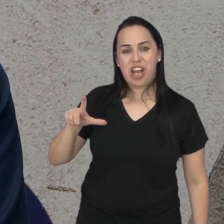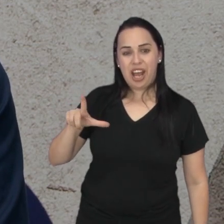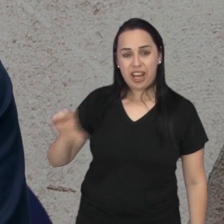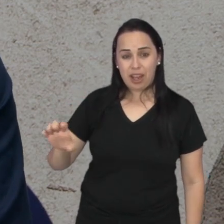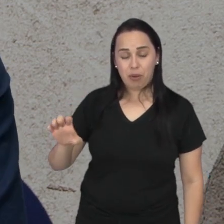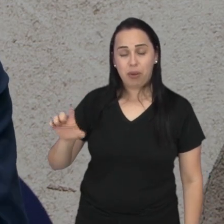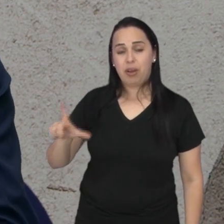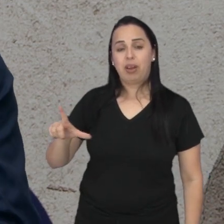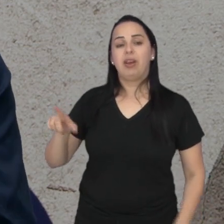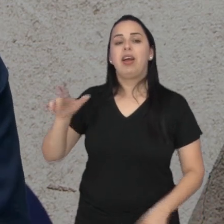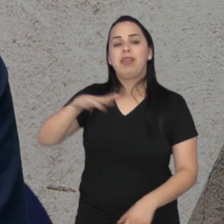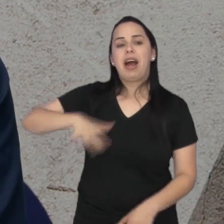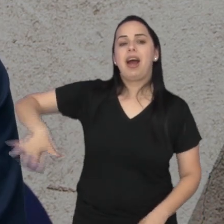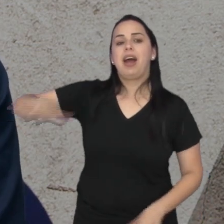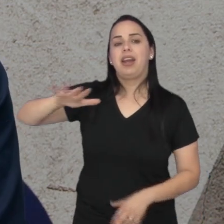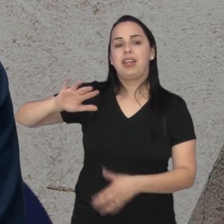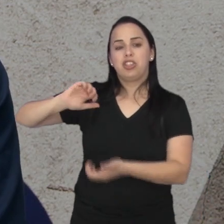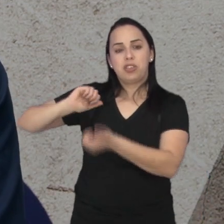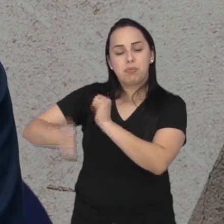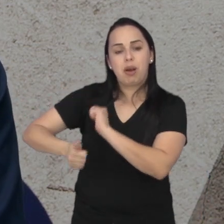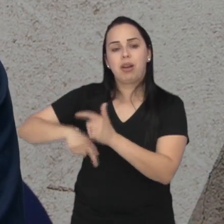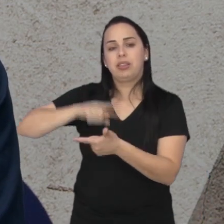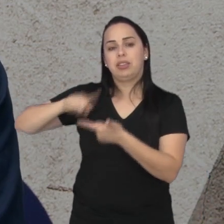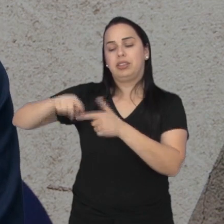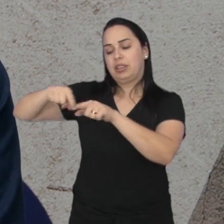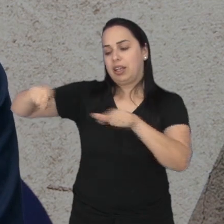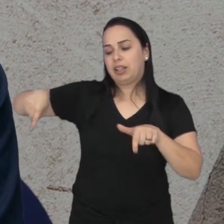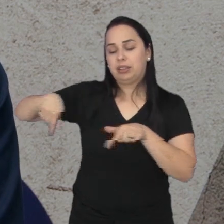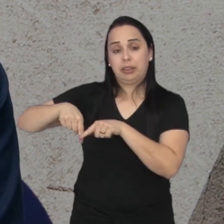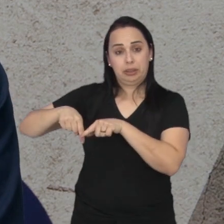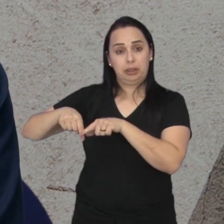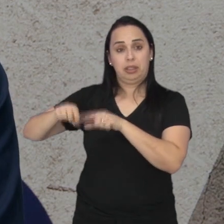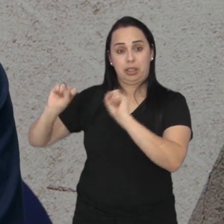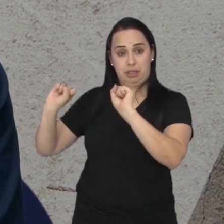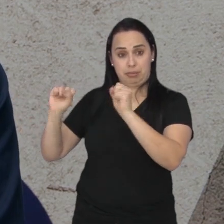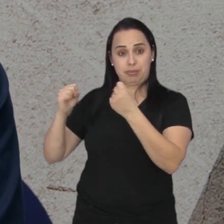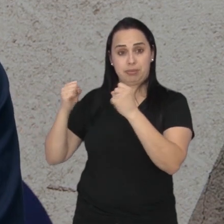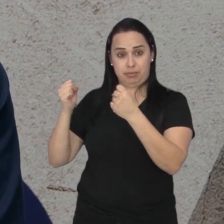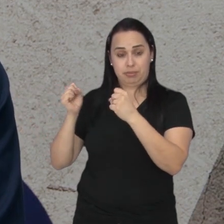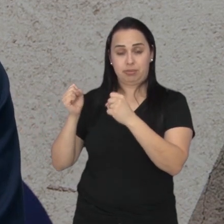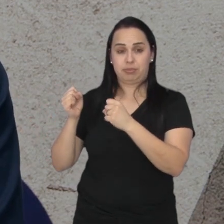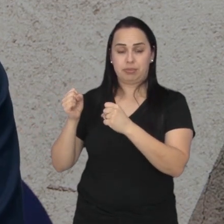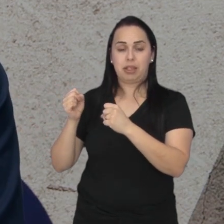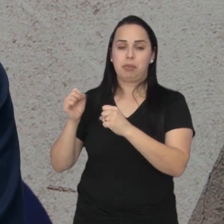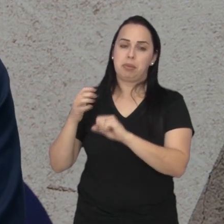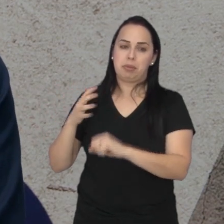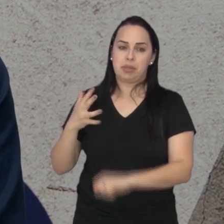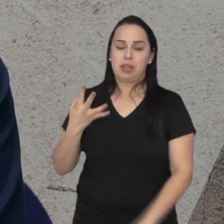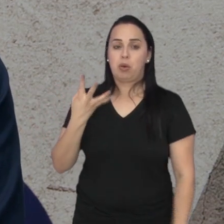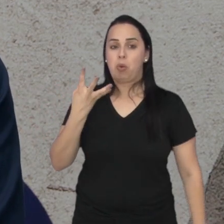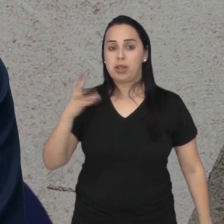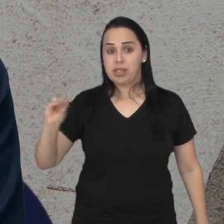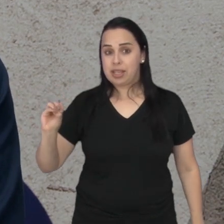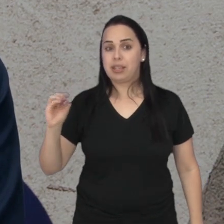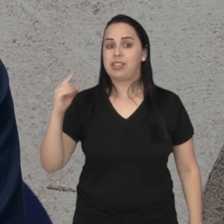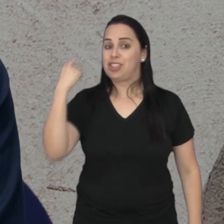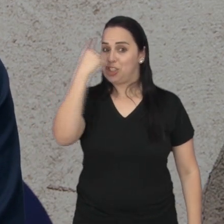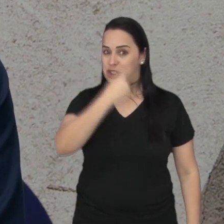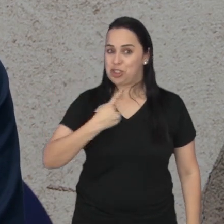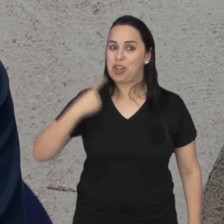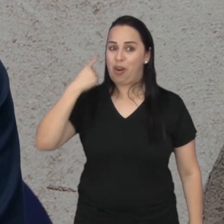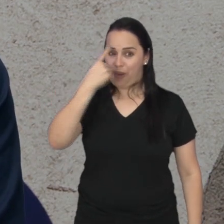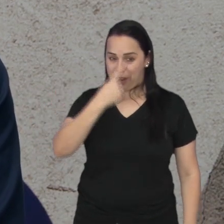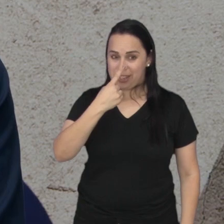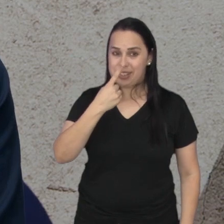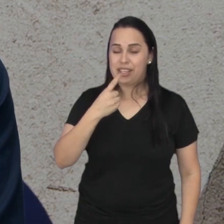o estágio em áreas de academia e de esporte. Então, ele vai fazer a mesma carga horária de 400